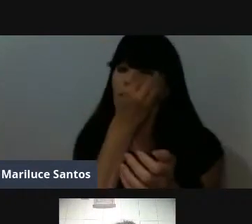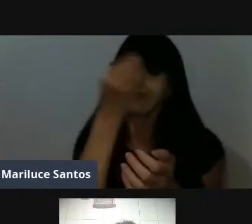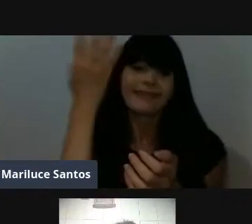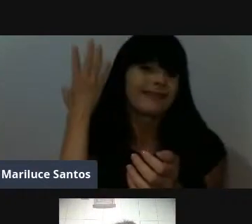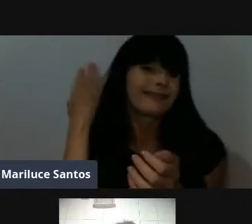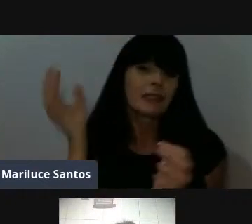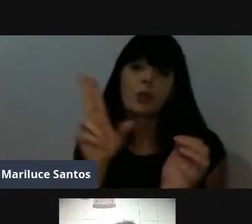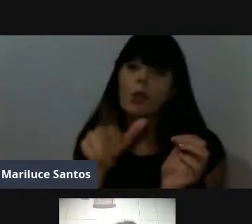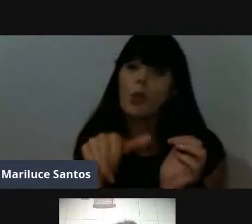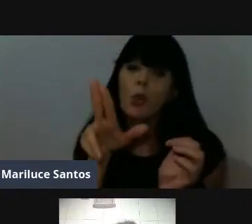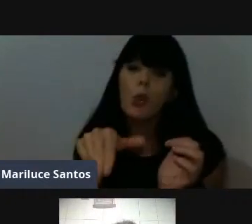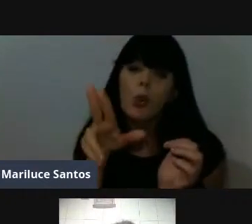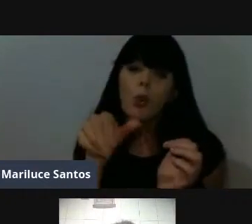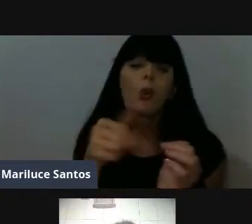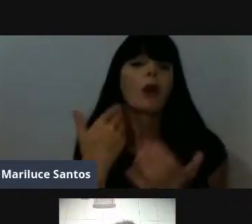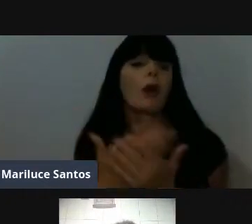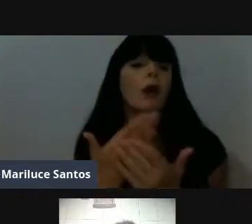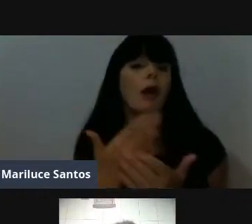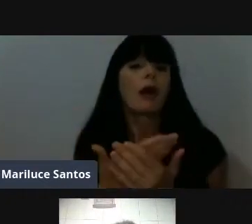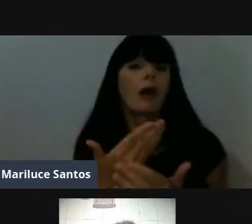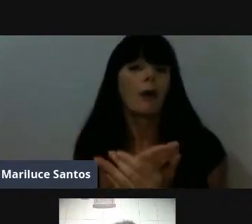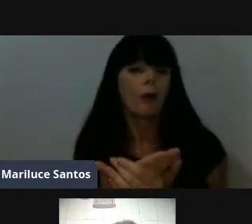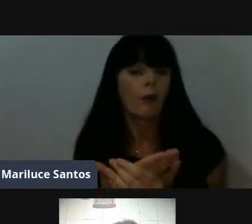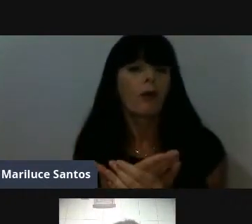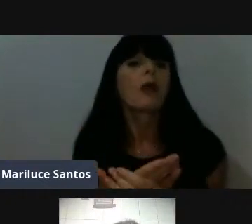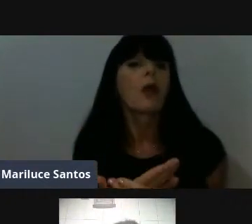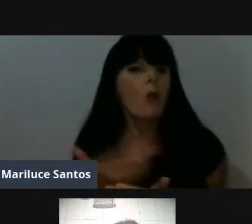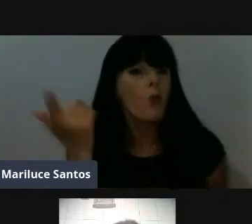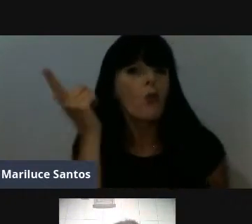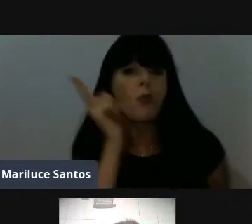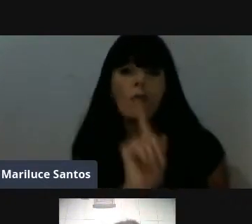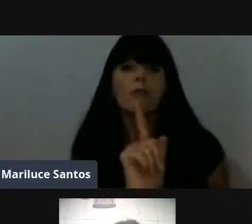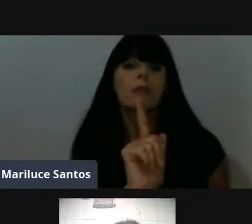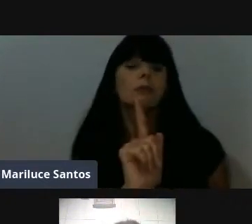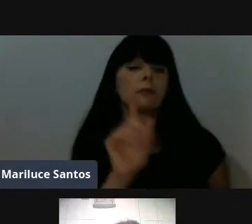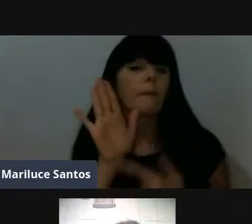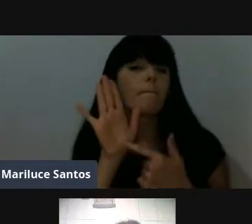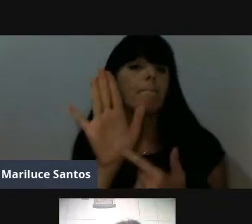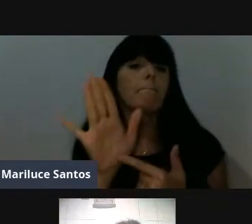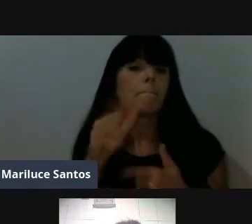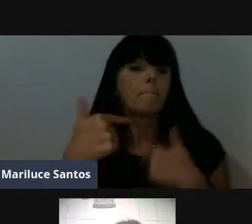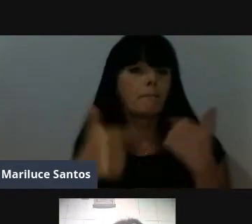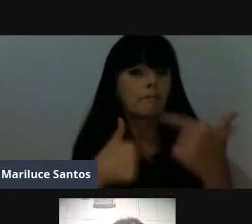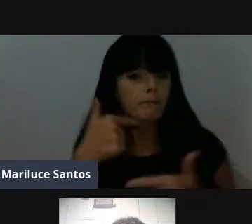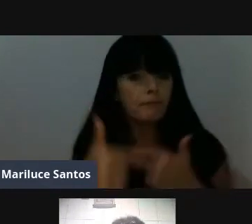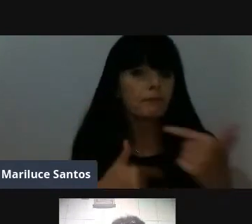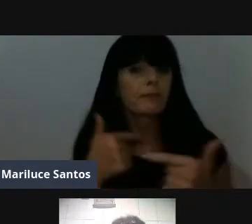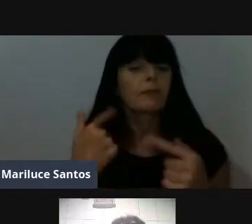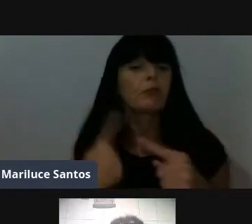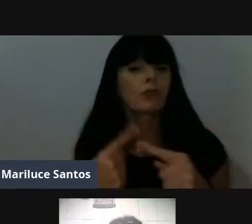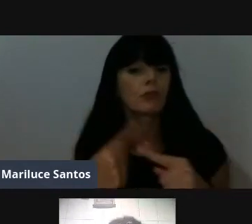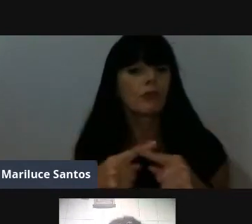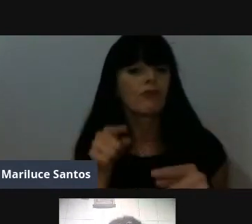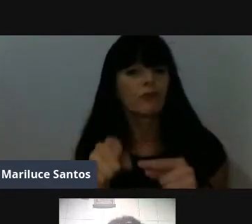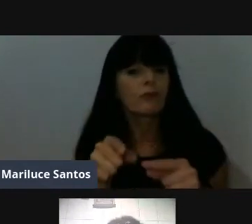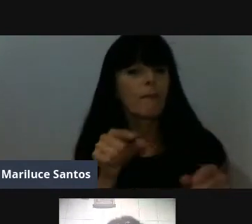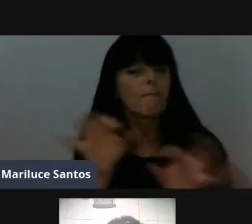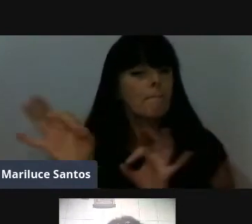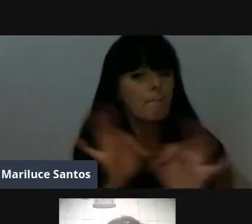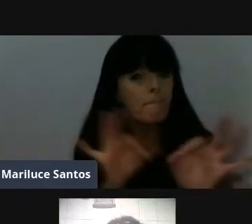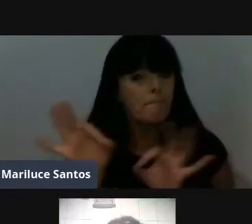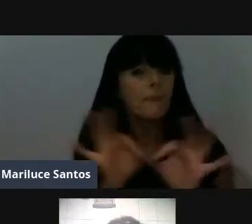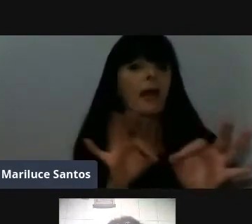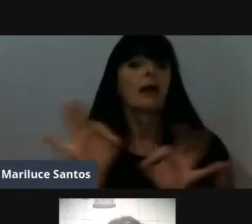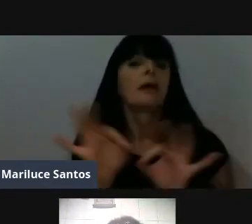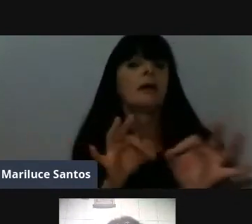Natália, me dá um norte muito grande na apresentação de trabalho, né? Porque você estudando e preparando, você vai,